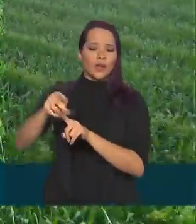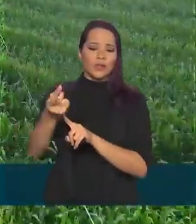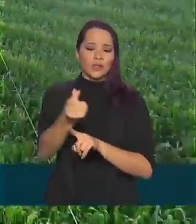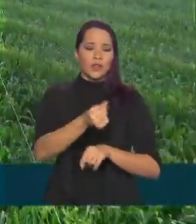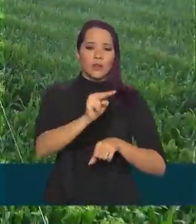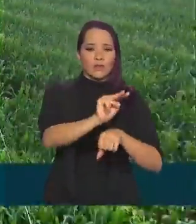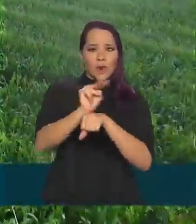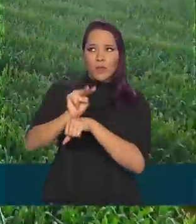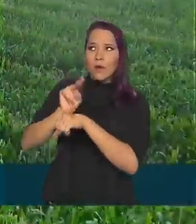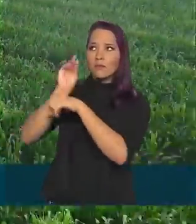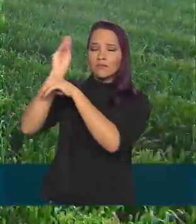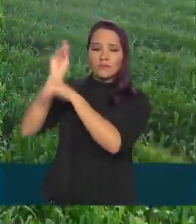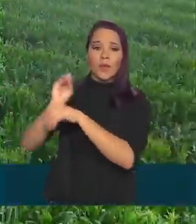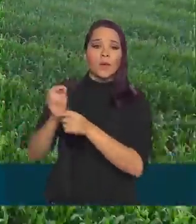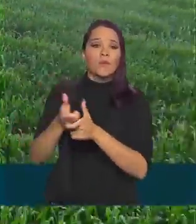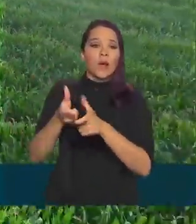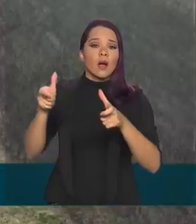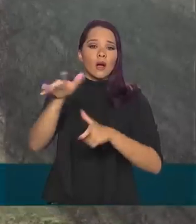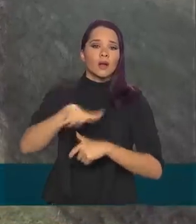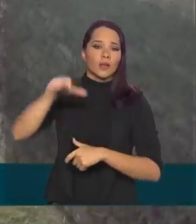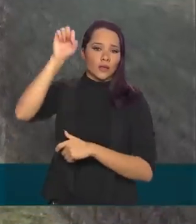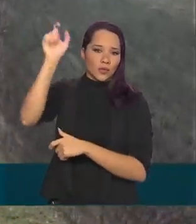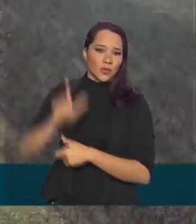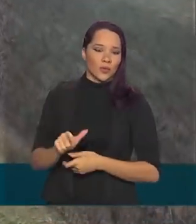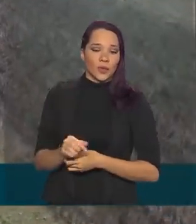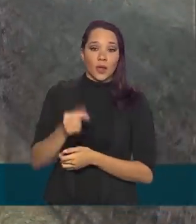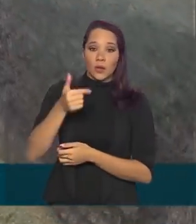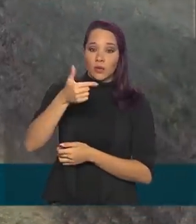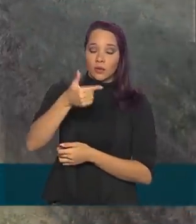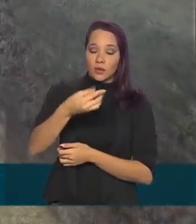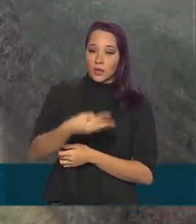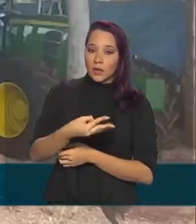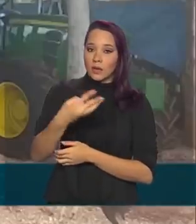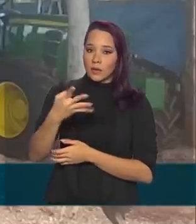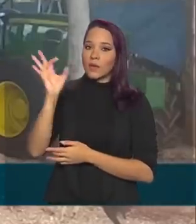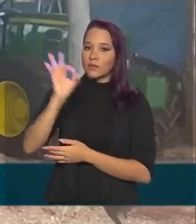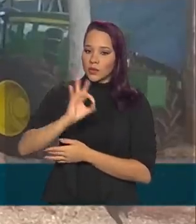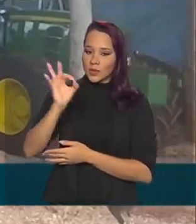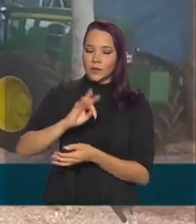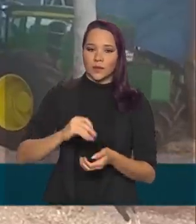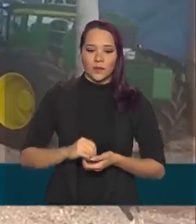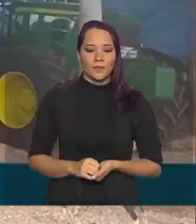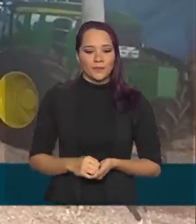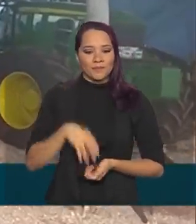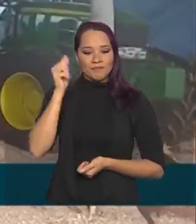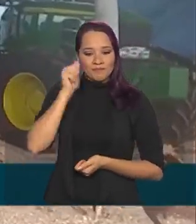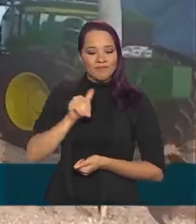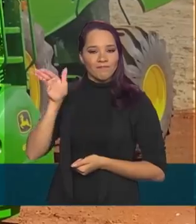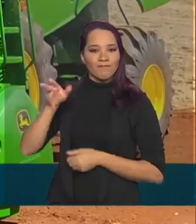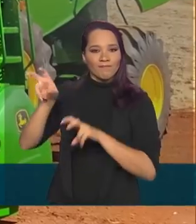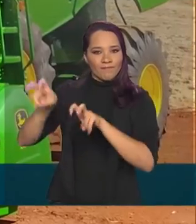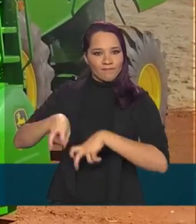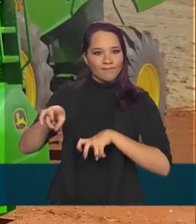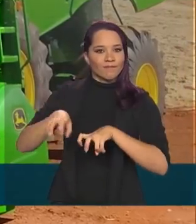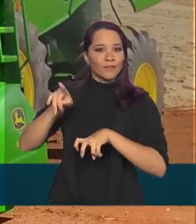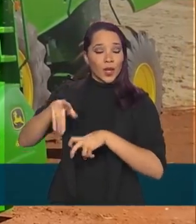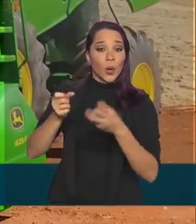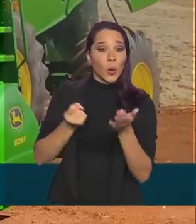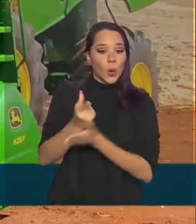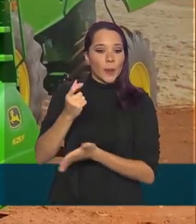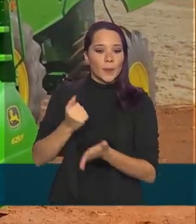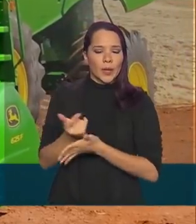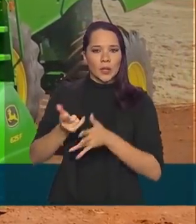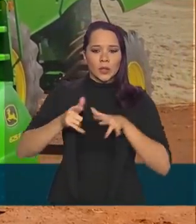financiamentos foi maior no sul, com 34%. Essa agricultora do Paraná comprou uma